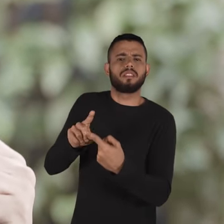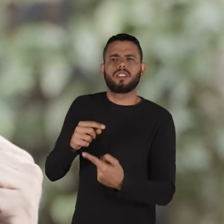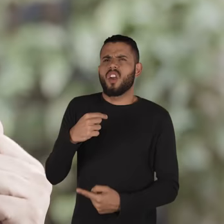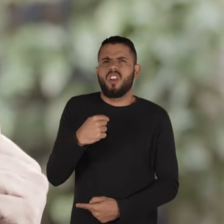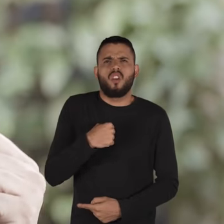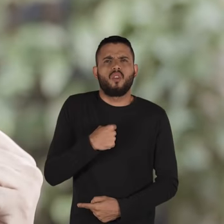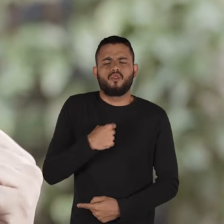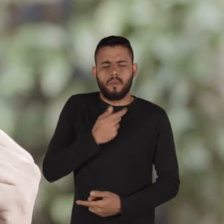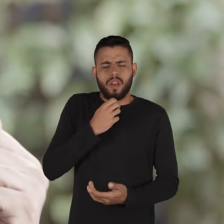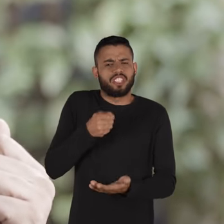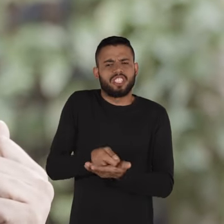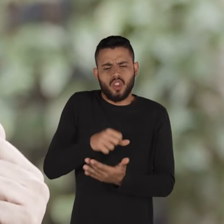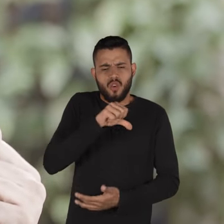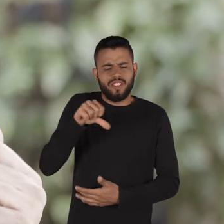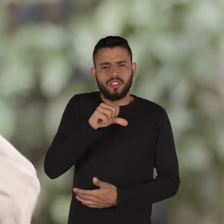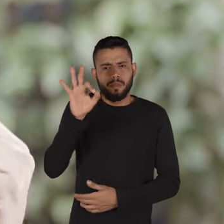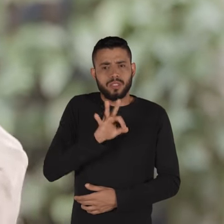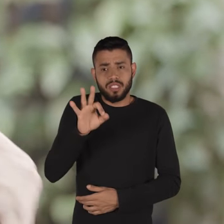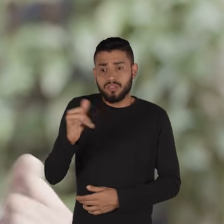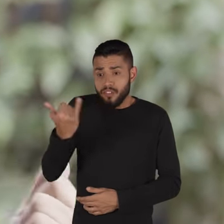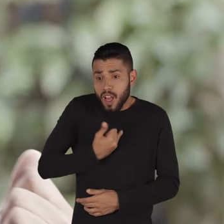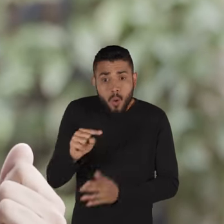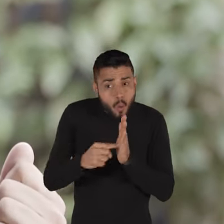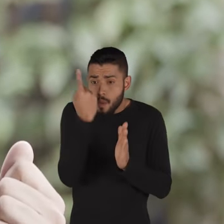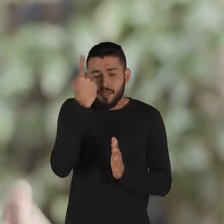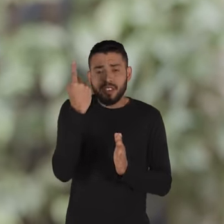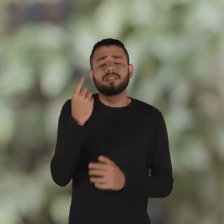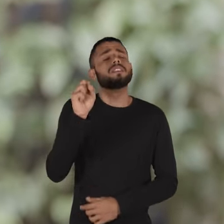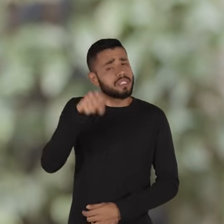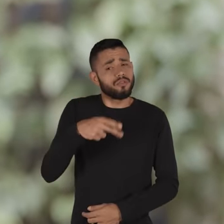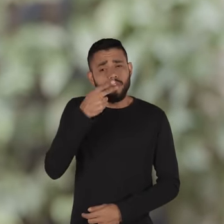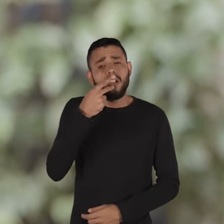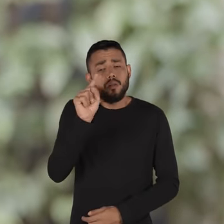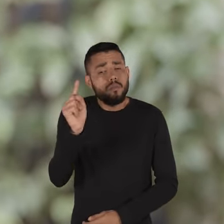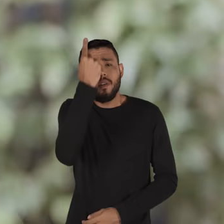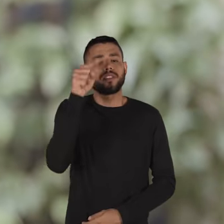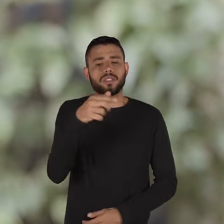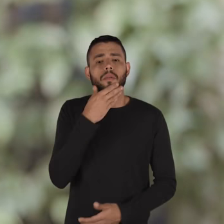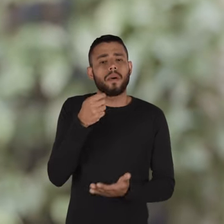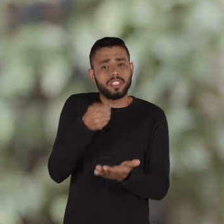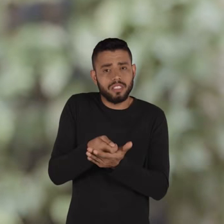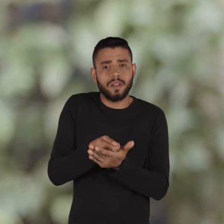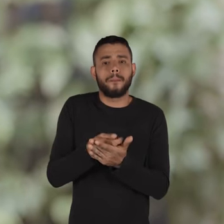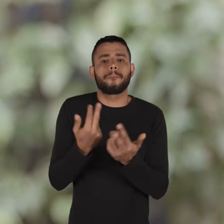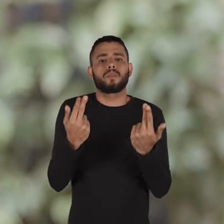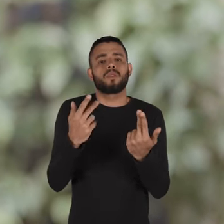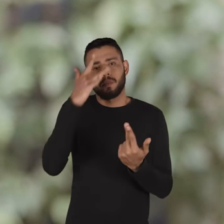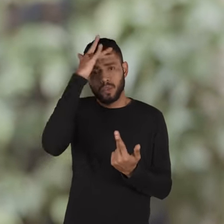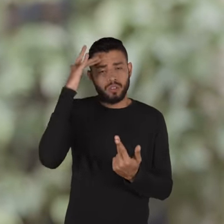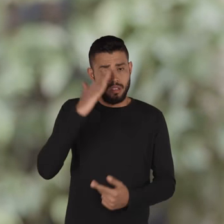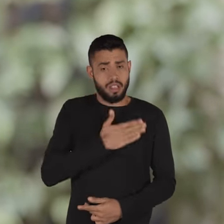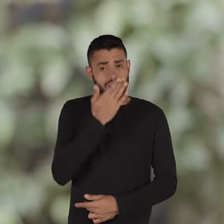pô mas eu não sou machista 99% das vezes você vai falar dessa uma vez que eu fui machista sim vai falar dessa uma vez que você foi machista assim como se